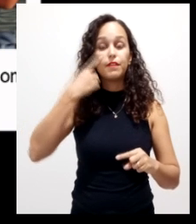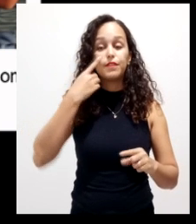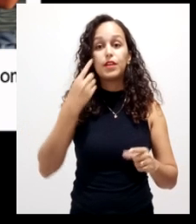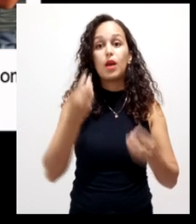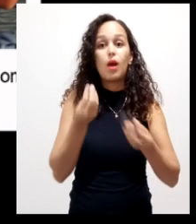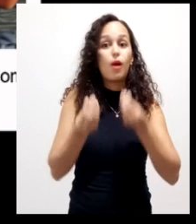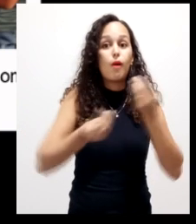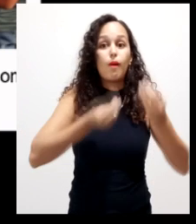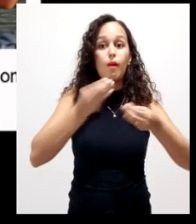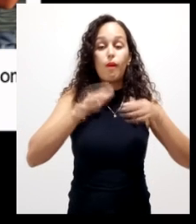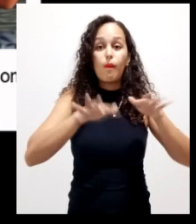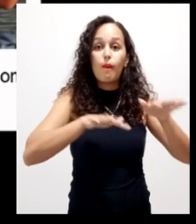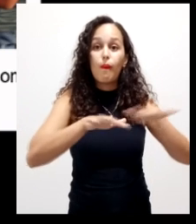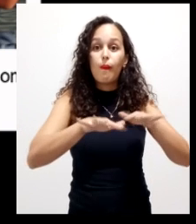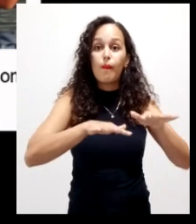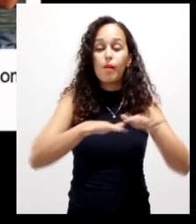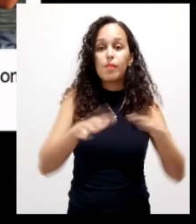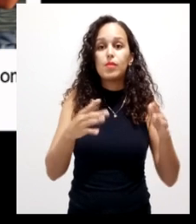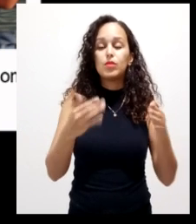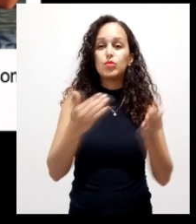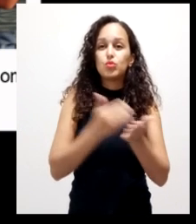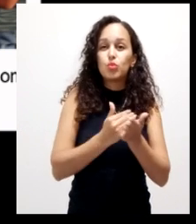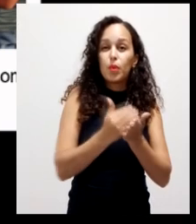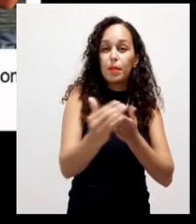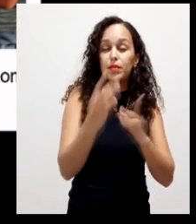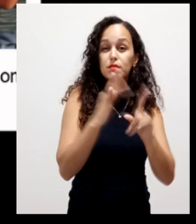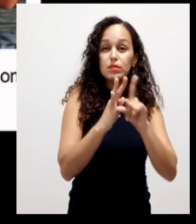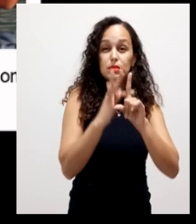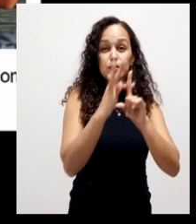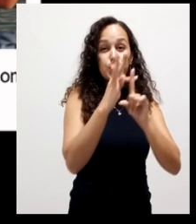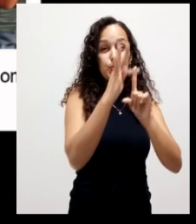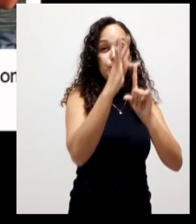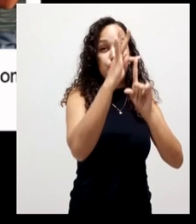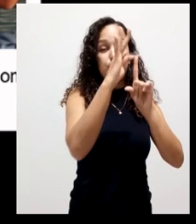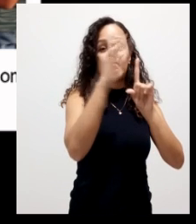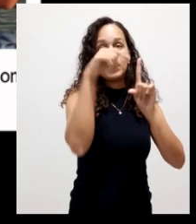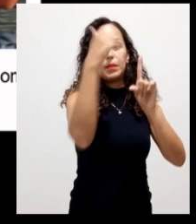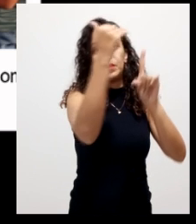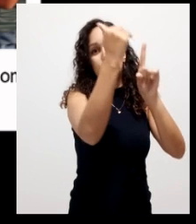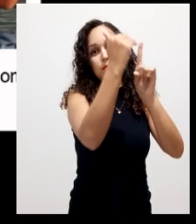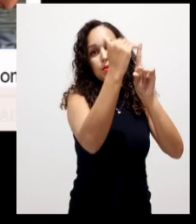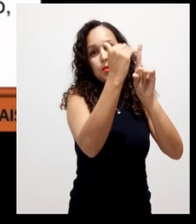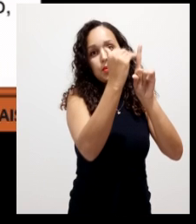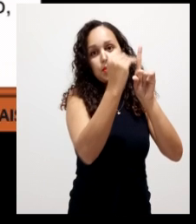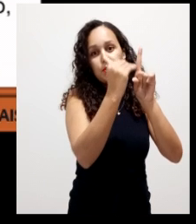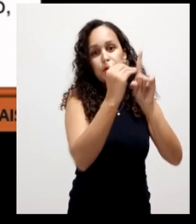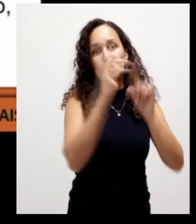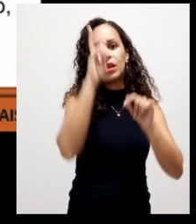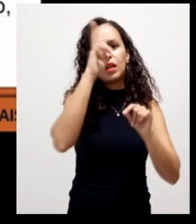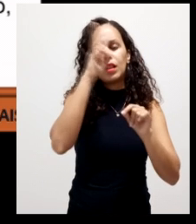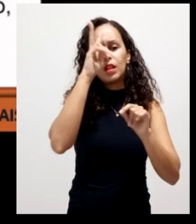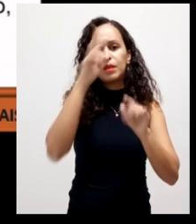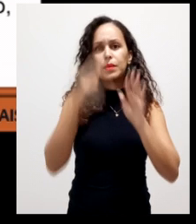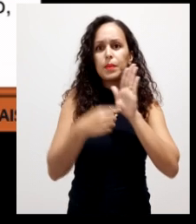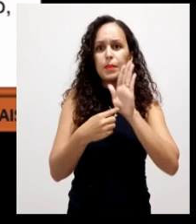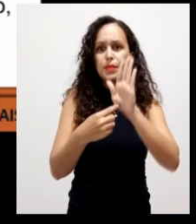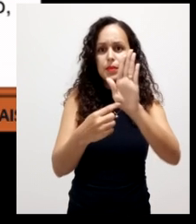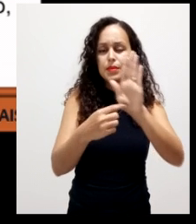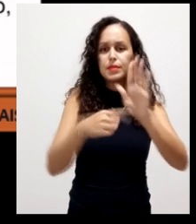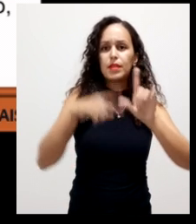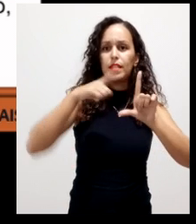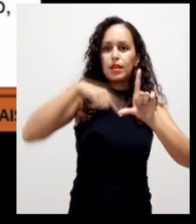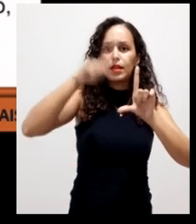como é que está o comportamento da mesma no início a temperatura é mais alta e no final a temperatura ela vai decair se lembra que eu mostrei aquele